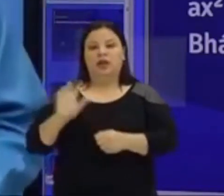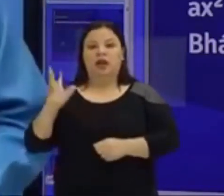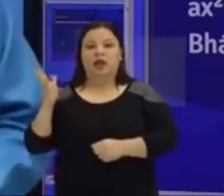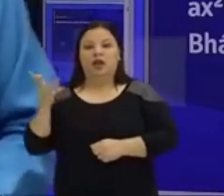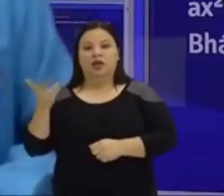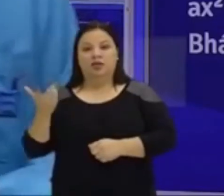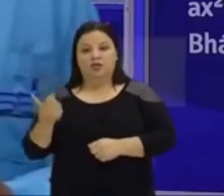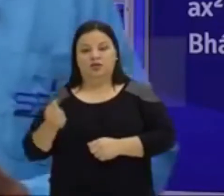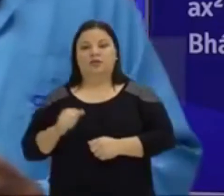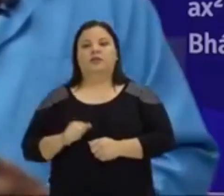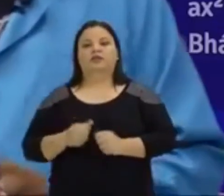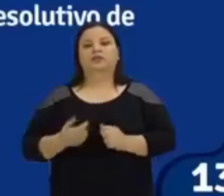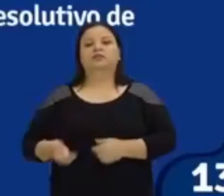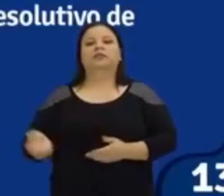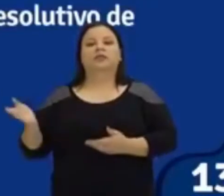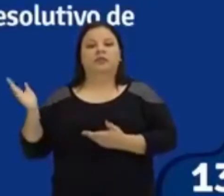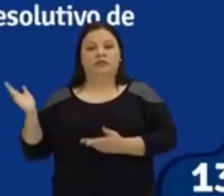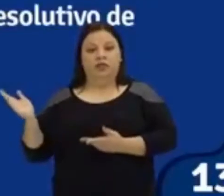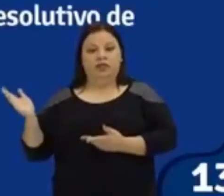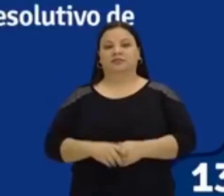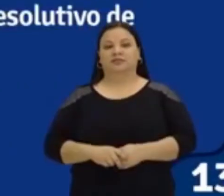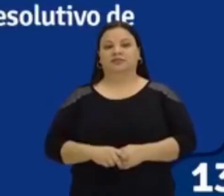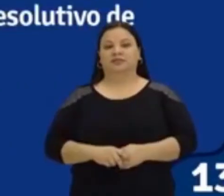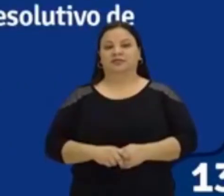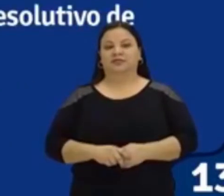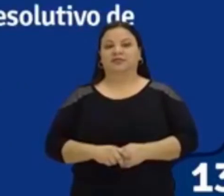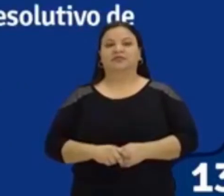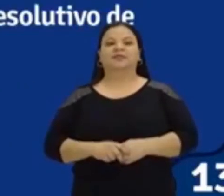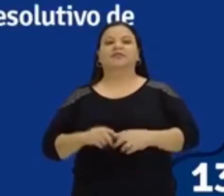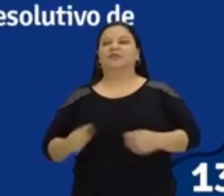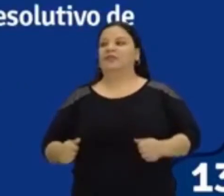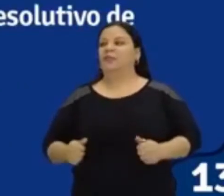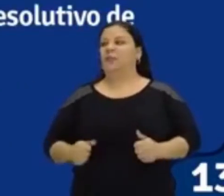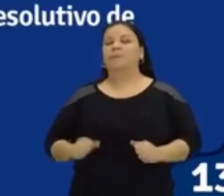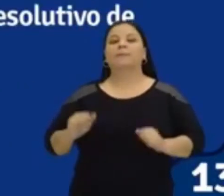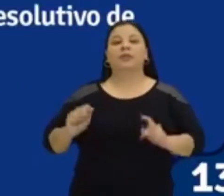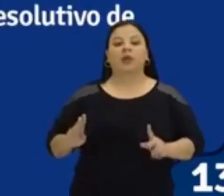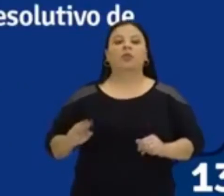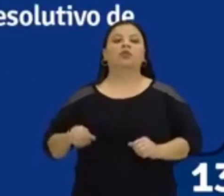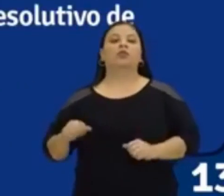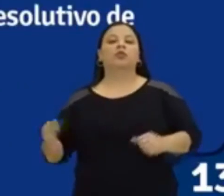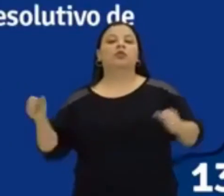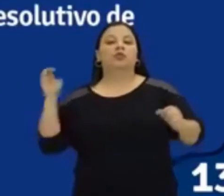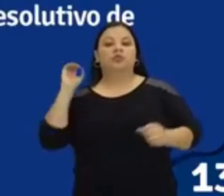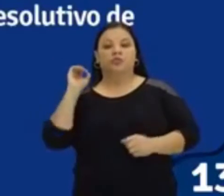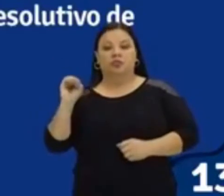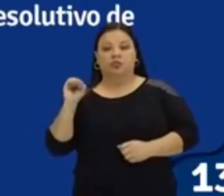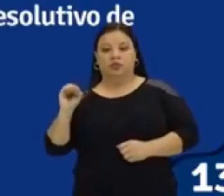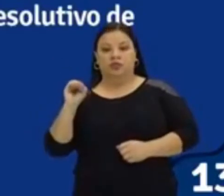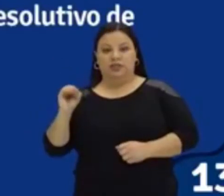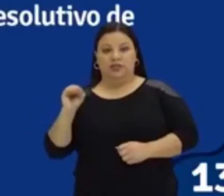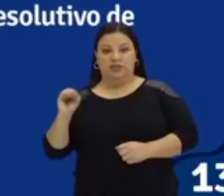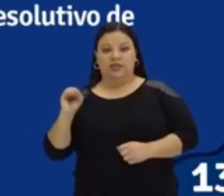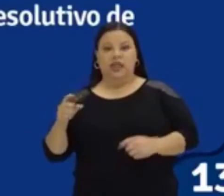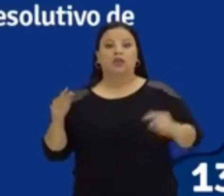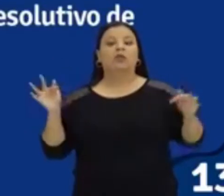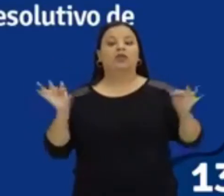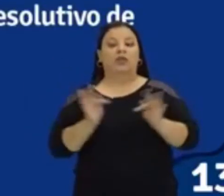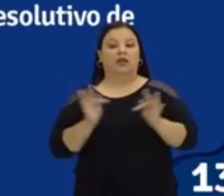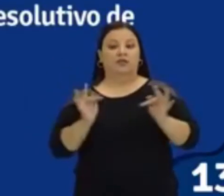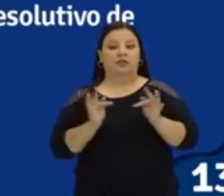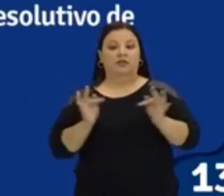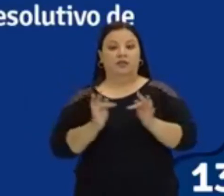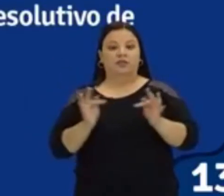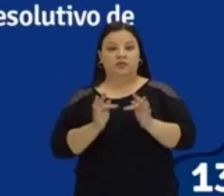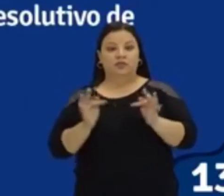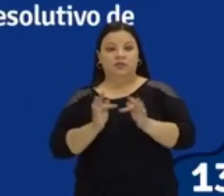Então, vamos relembrar isso daí. Vamos na cartelinha aqui. Beleza! Então, zero da função é quando a função aqui, olha, o f de x